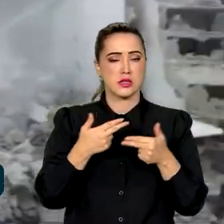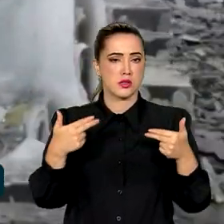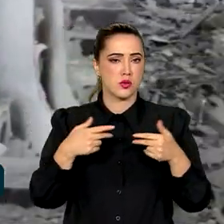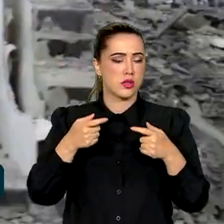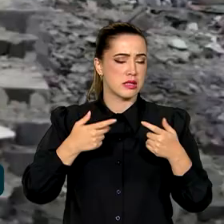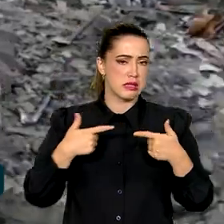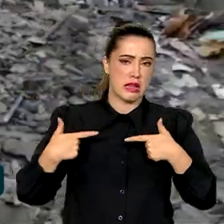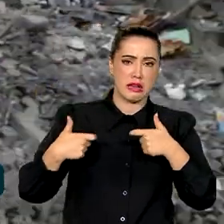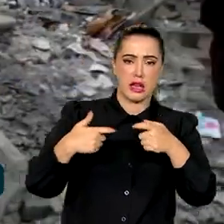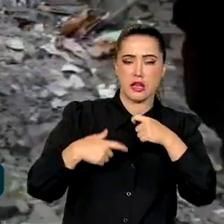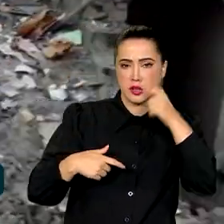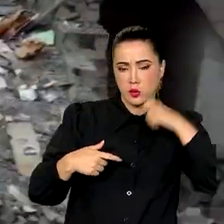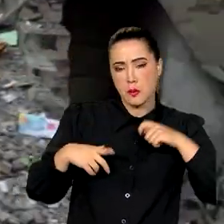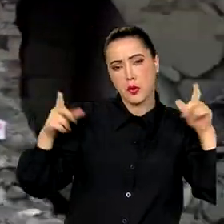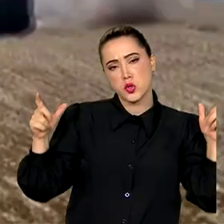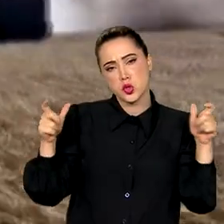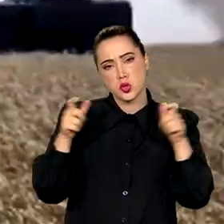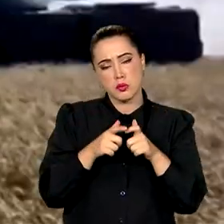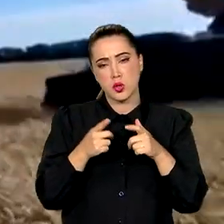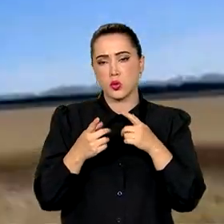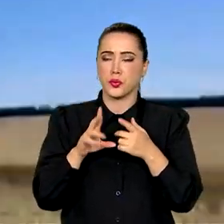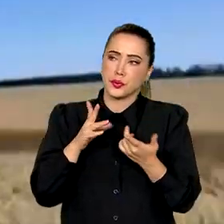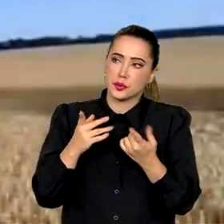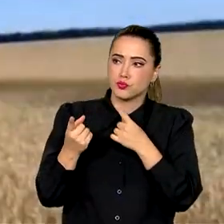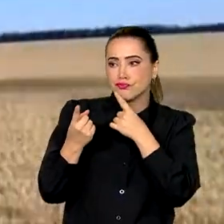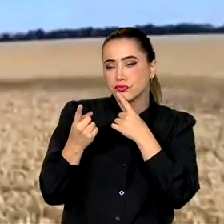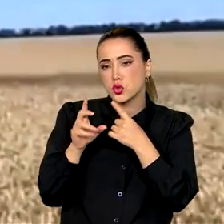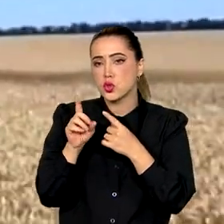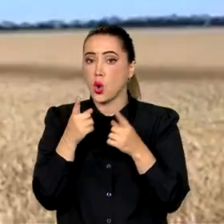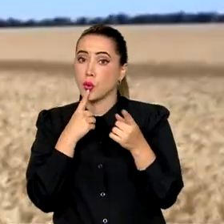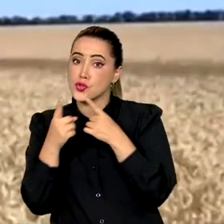amenizados através de argumentos em vez de armamentos.